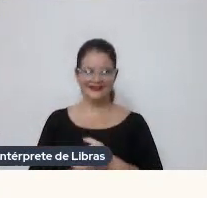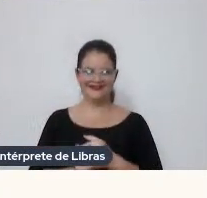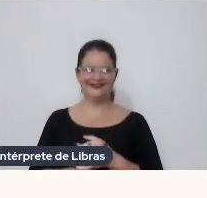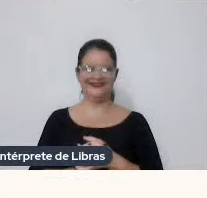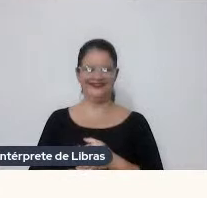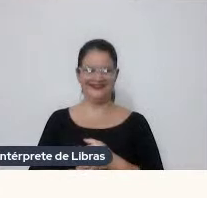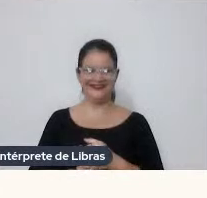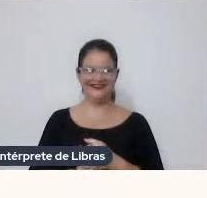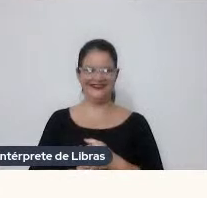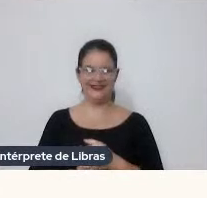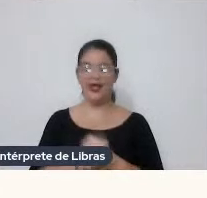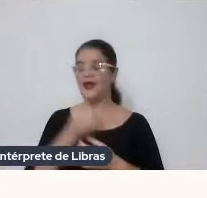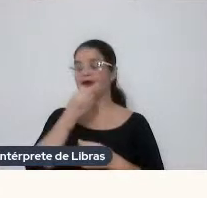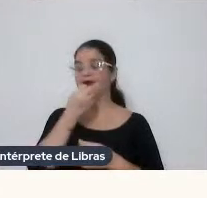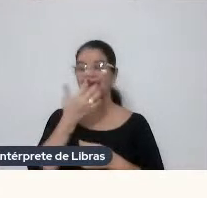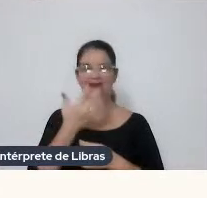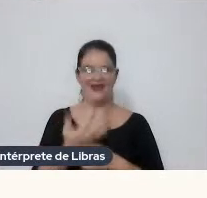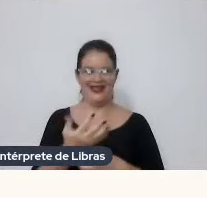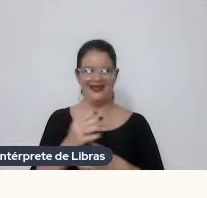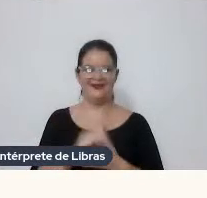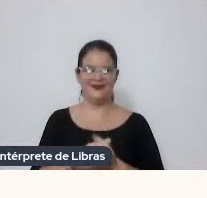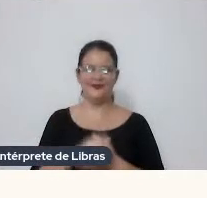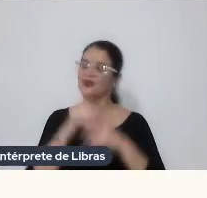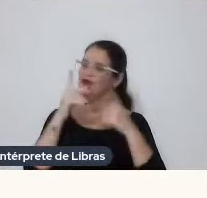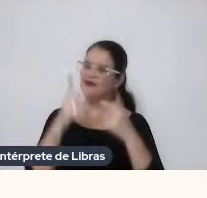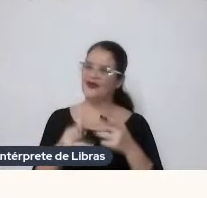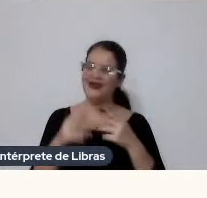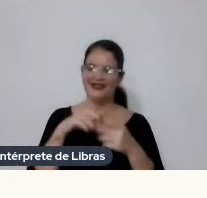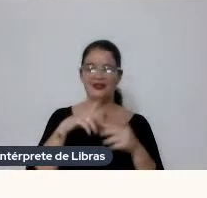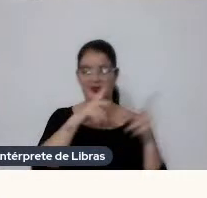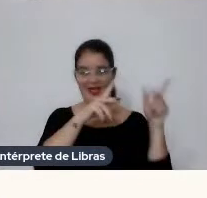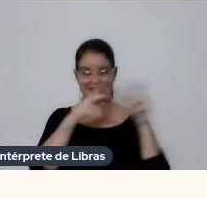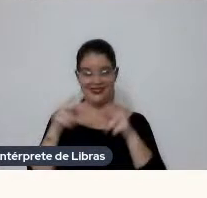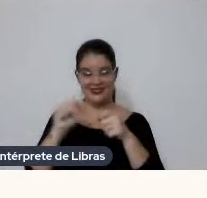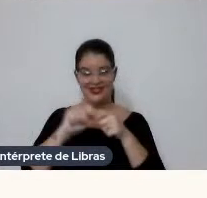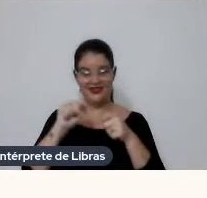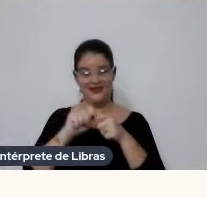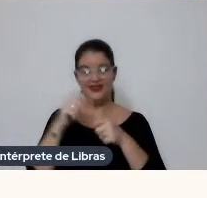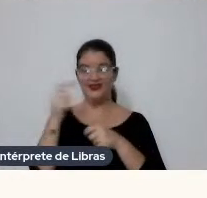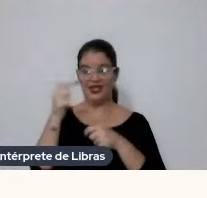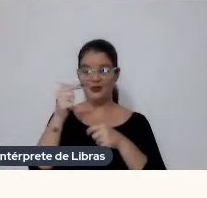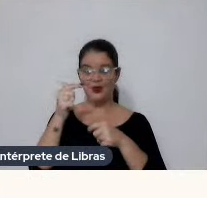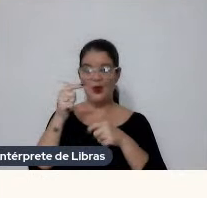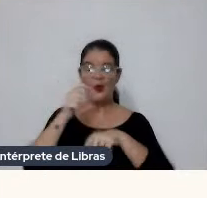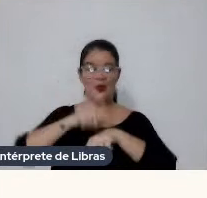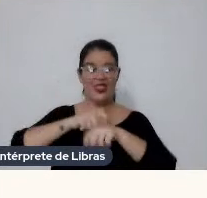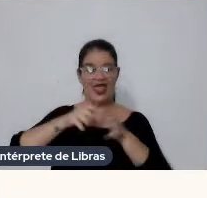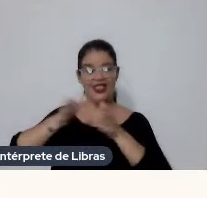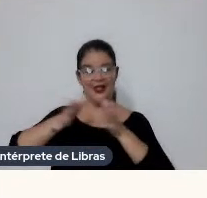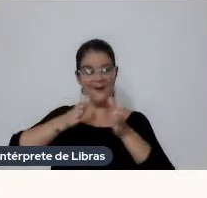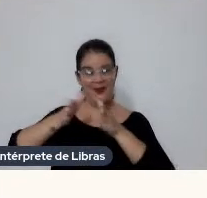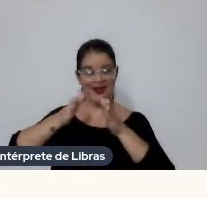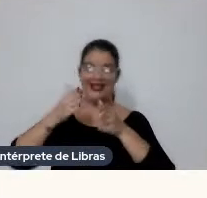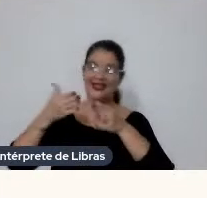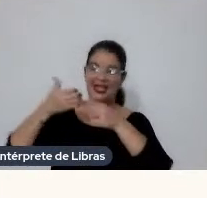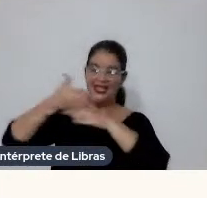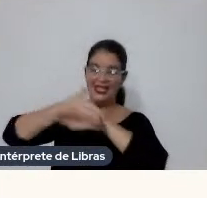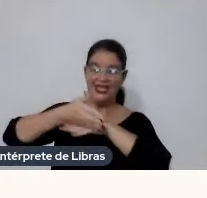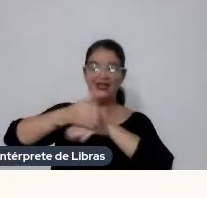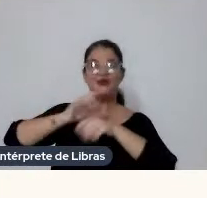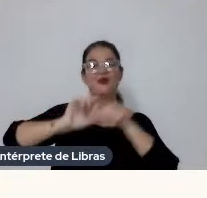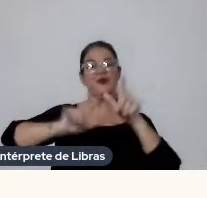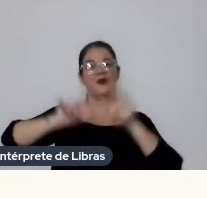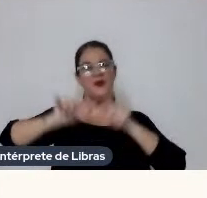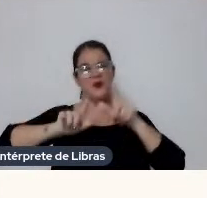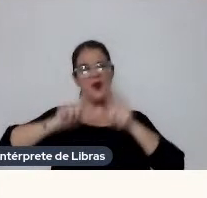Bem Foi isso A série A série gente fez A segunda temporada Que entrou No ar Sei